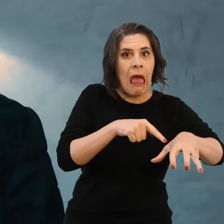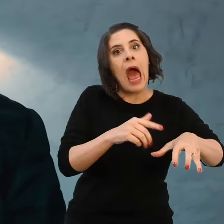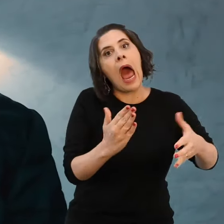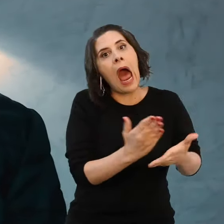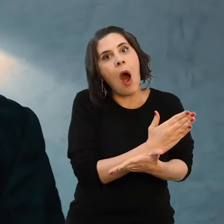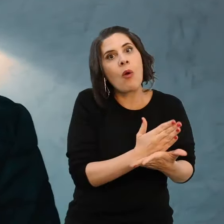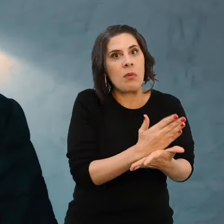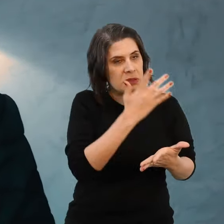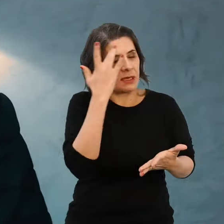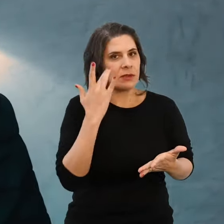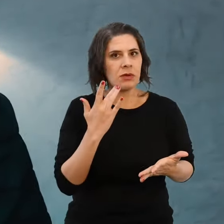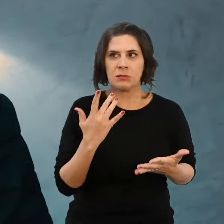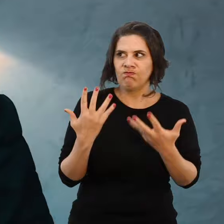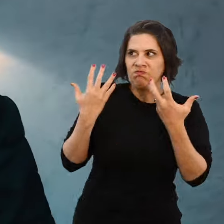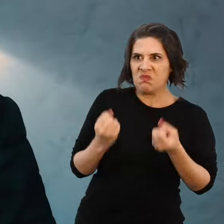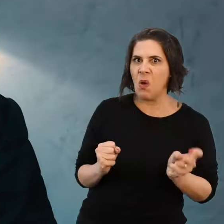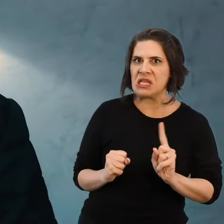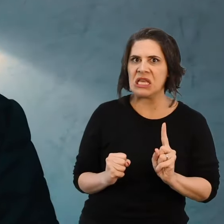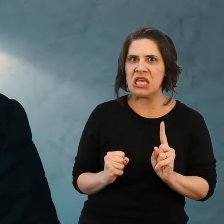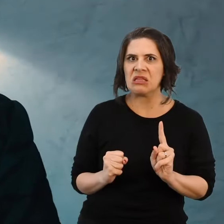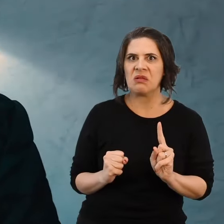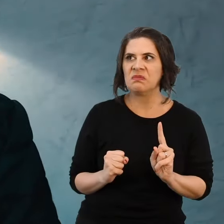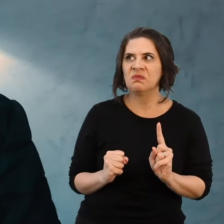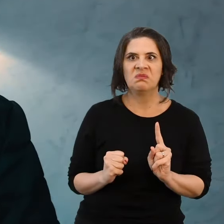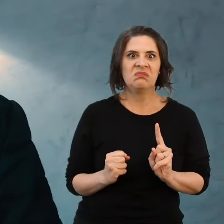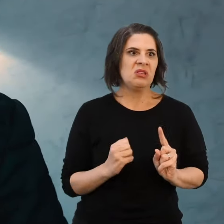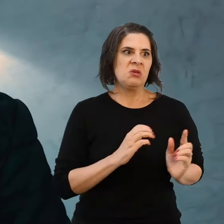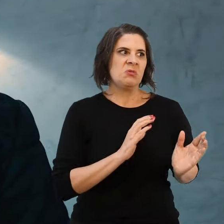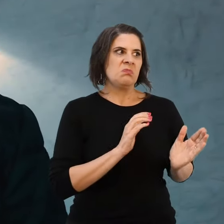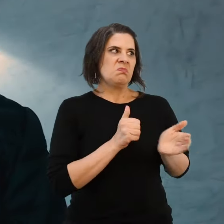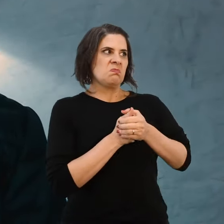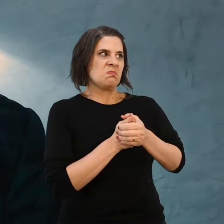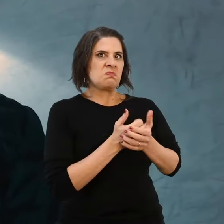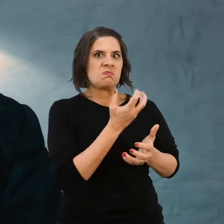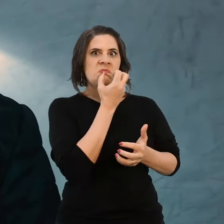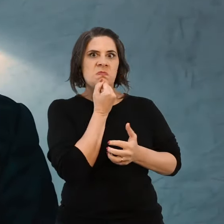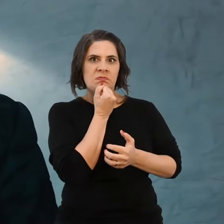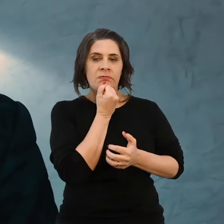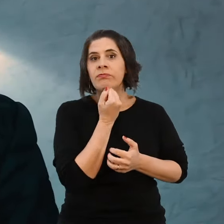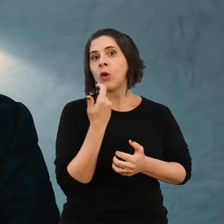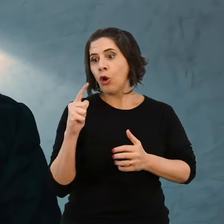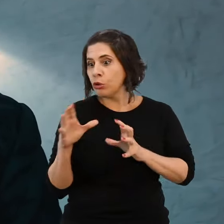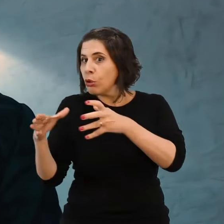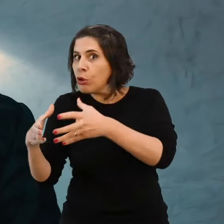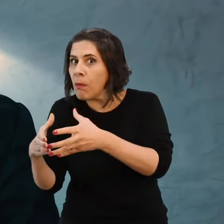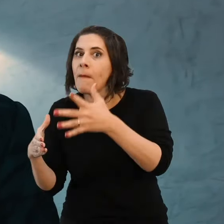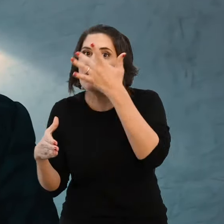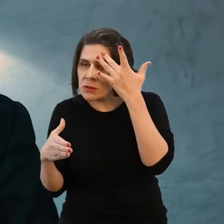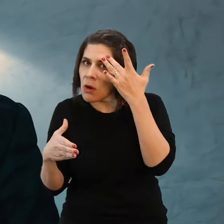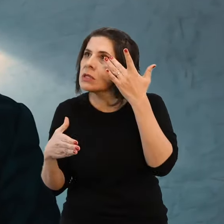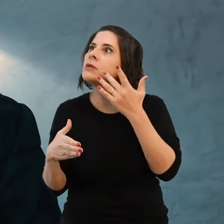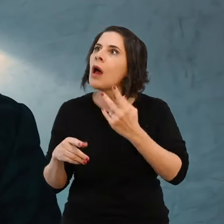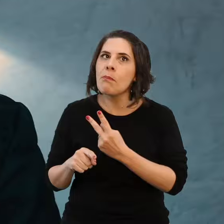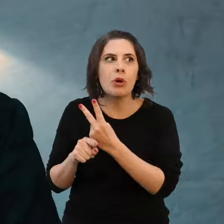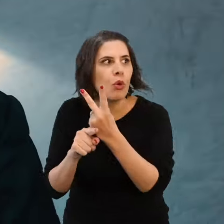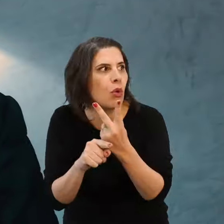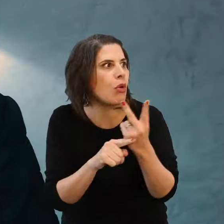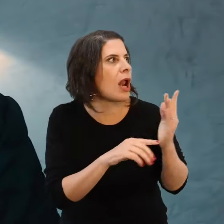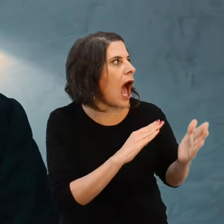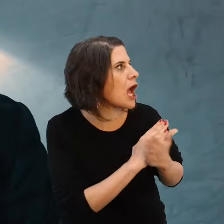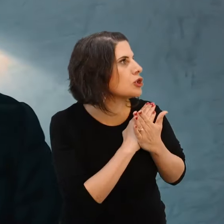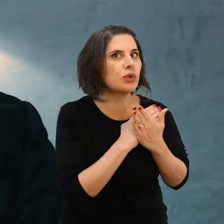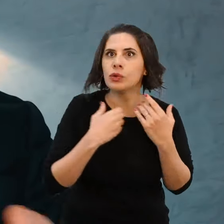reprimem e sublimam e entre pessoas que têm os seus problemas, admitem e vão atrás da cura, vão atrás de soluções,